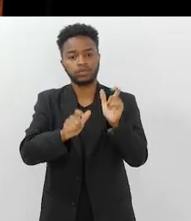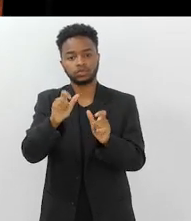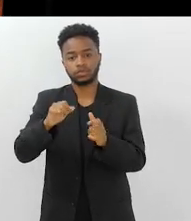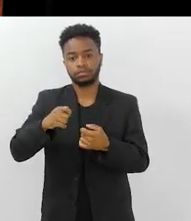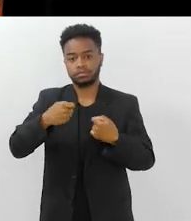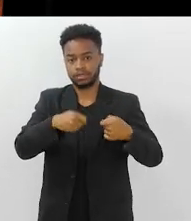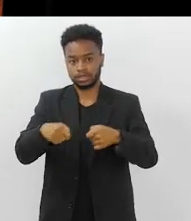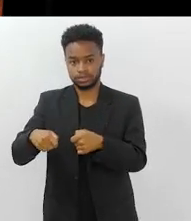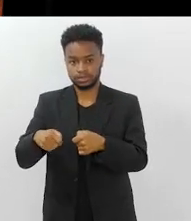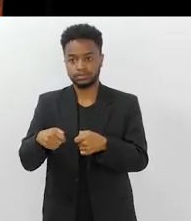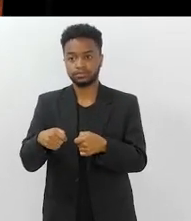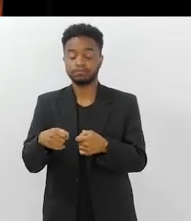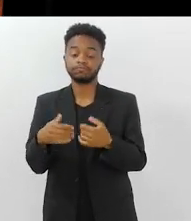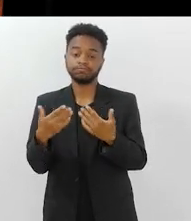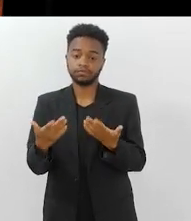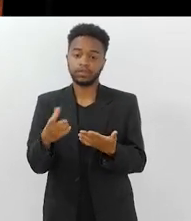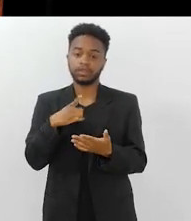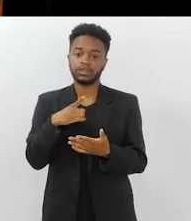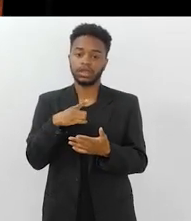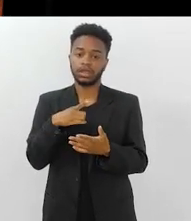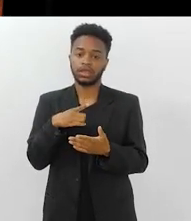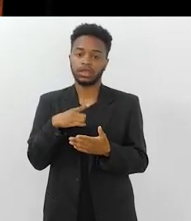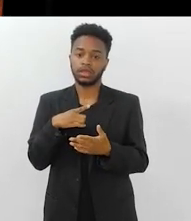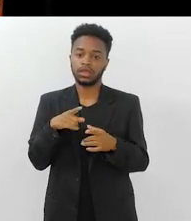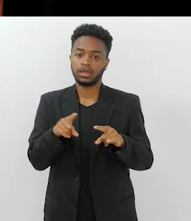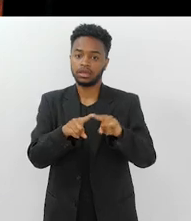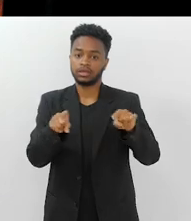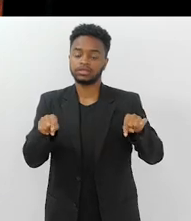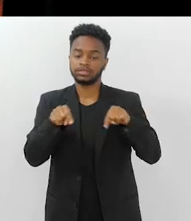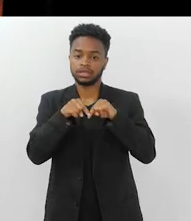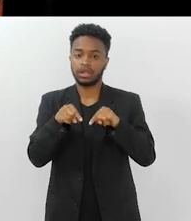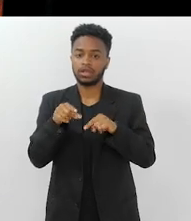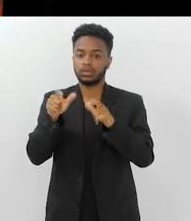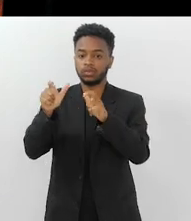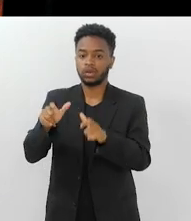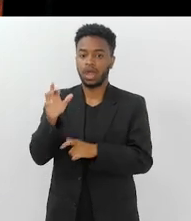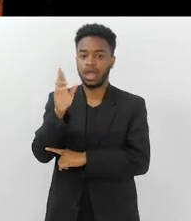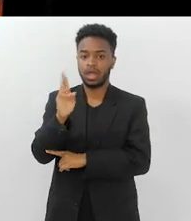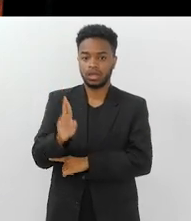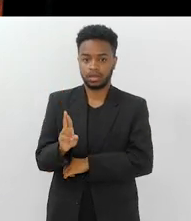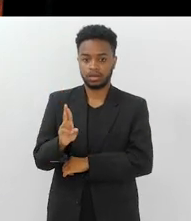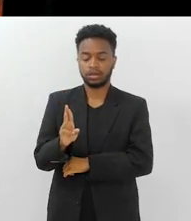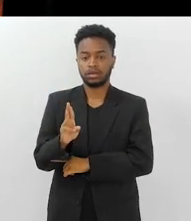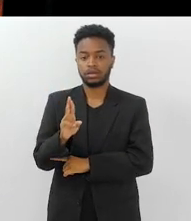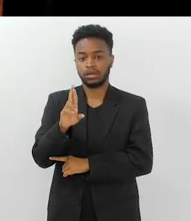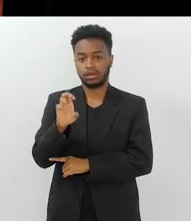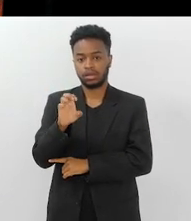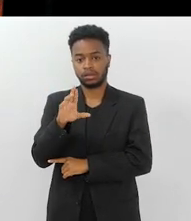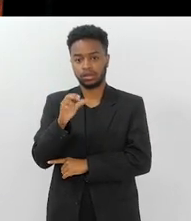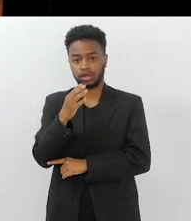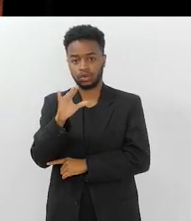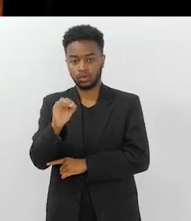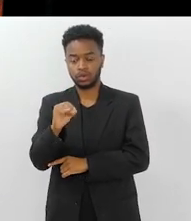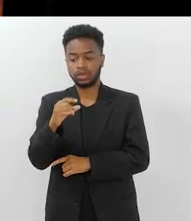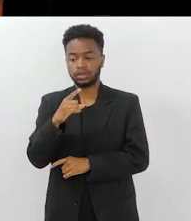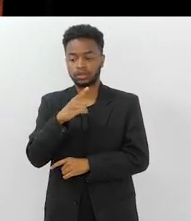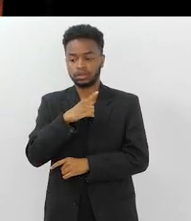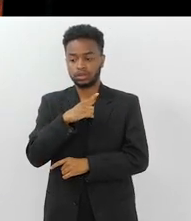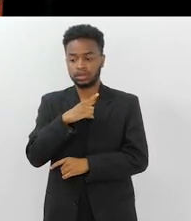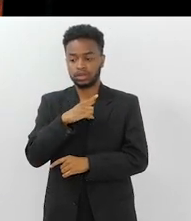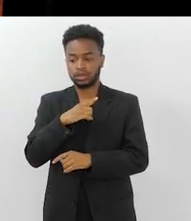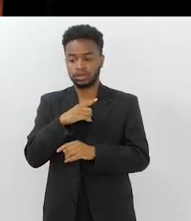aqueles que precisarem, fora isso, temos o consultório no Recreio dos Bandeirantes, temos o LinkedIn,